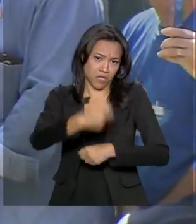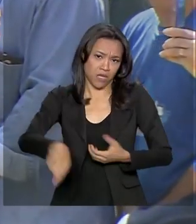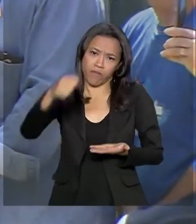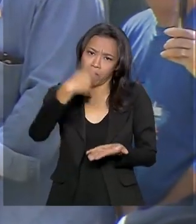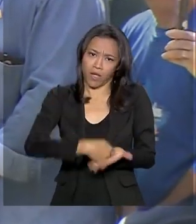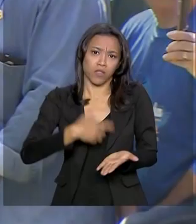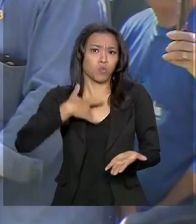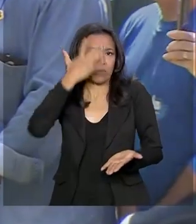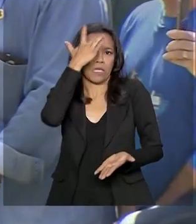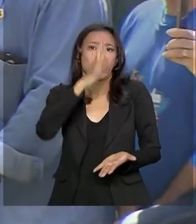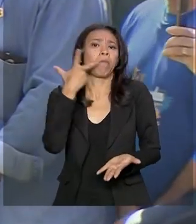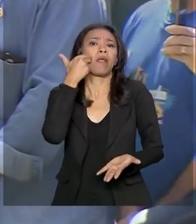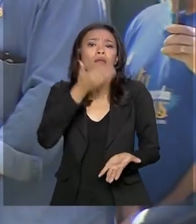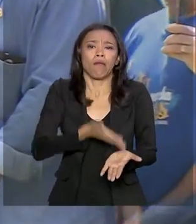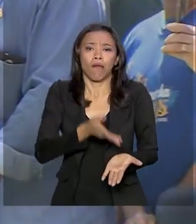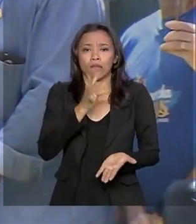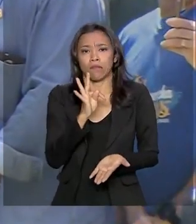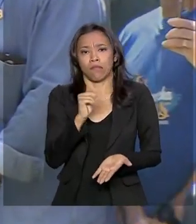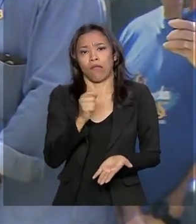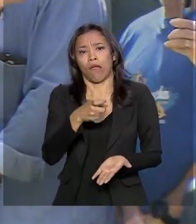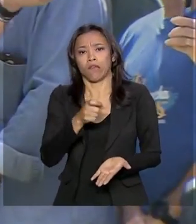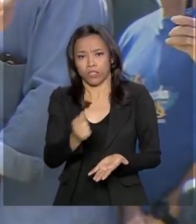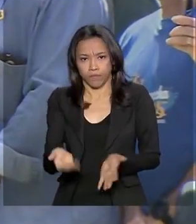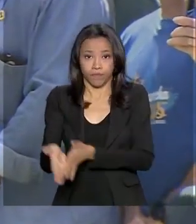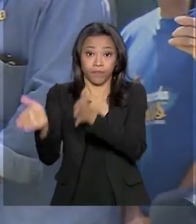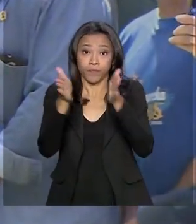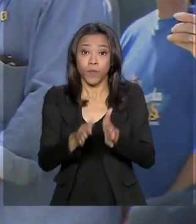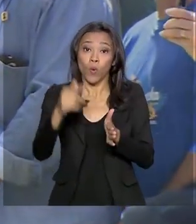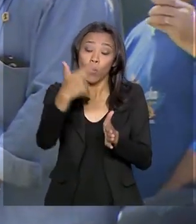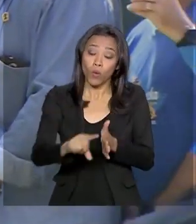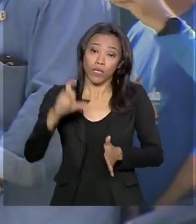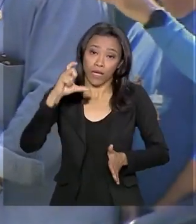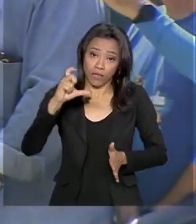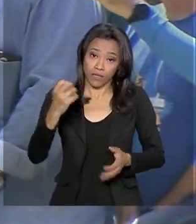É a mesma coisa a questão da carteira de motorista. Está na Câmara.